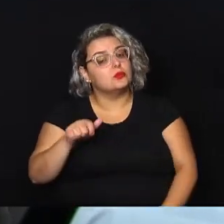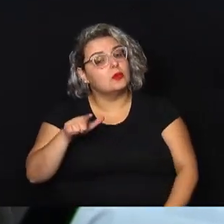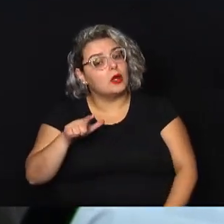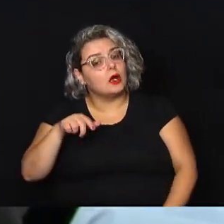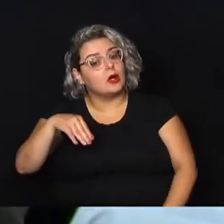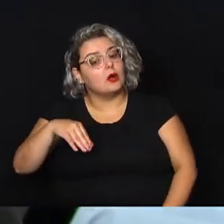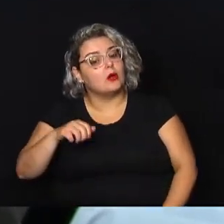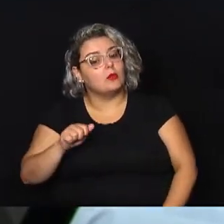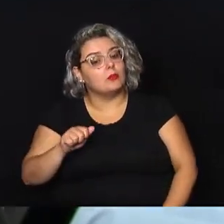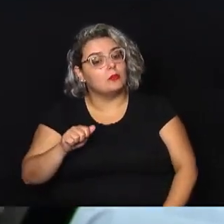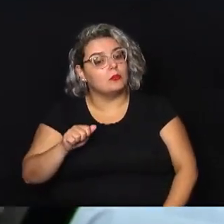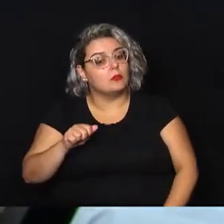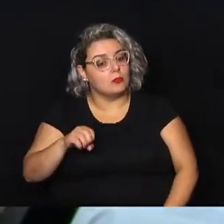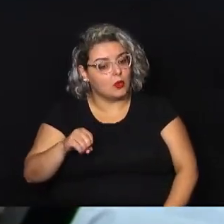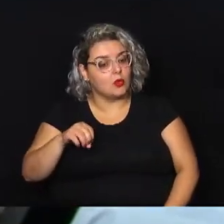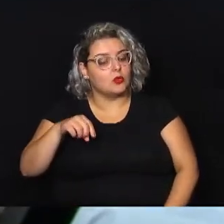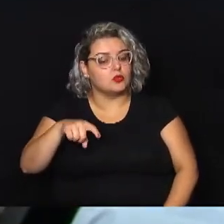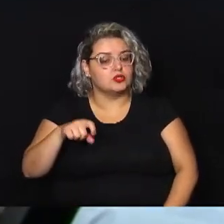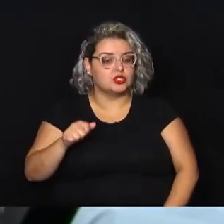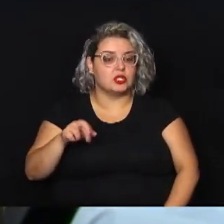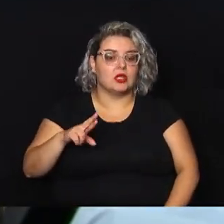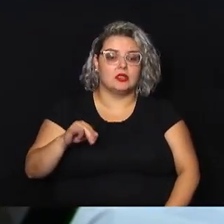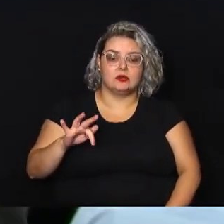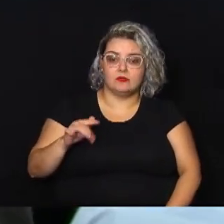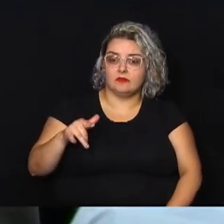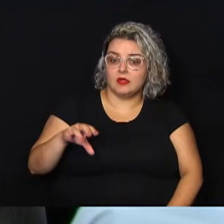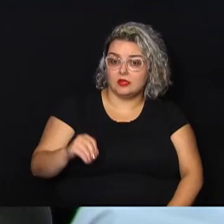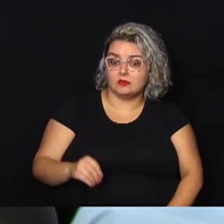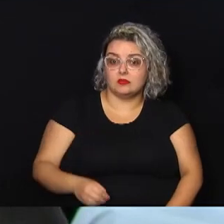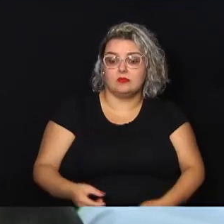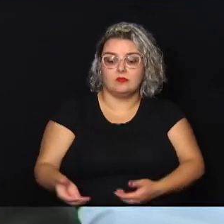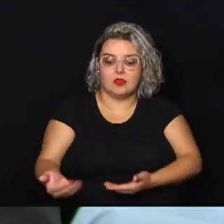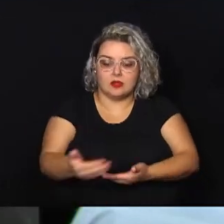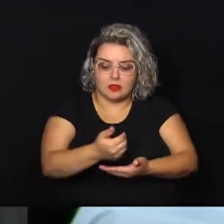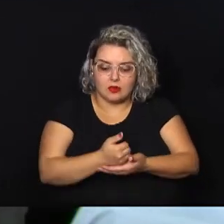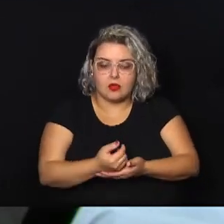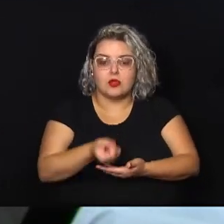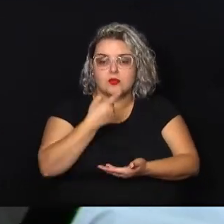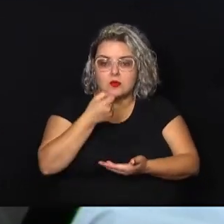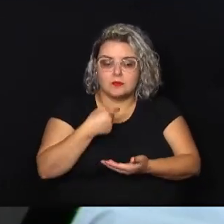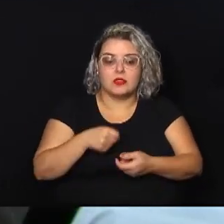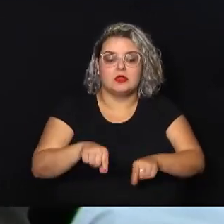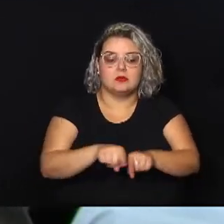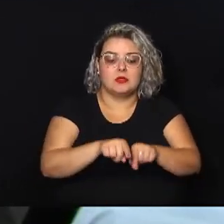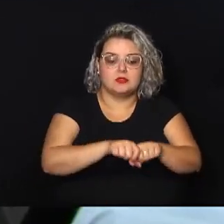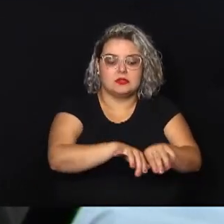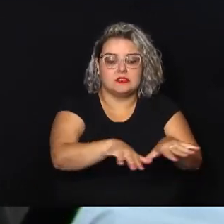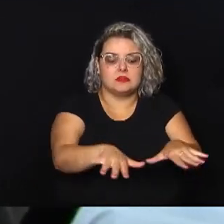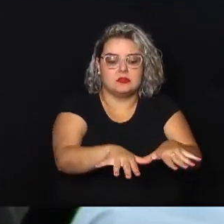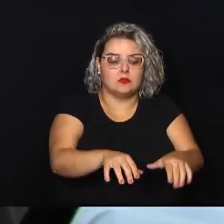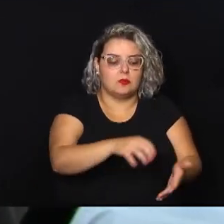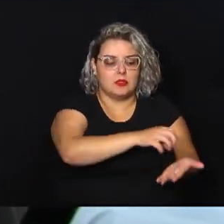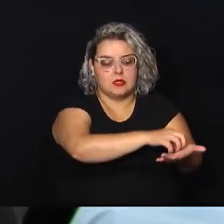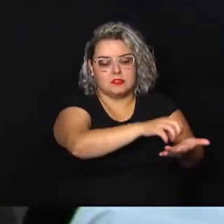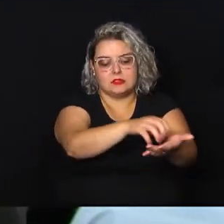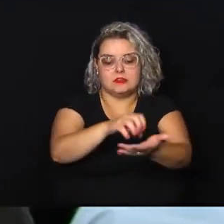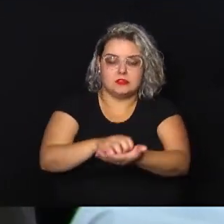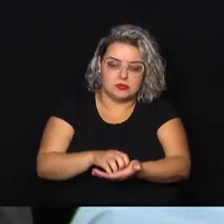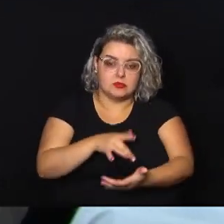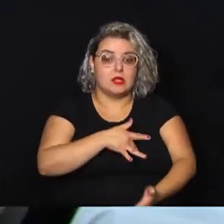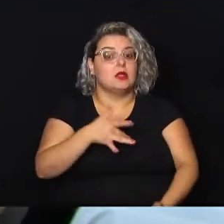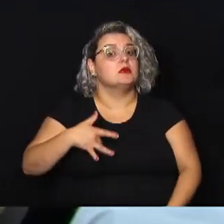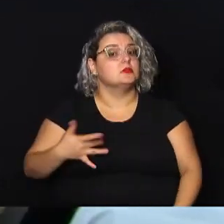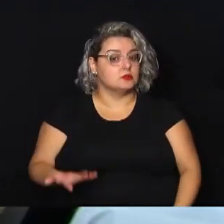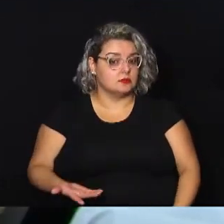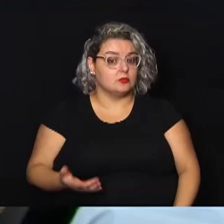Municipal, que é onde faz o armazenamento e a distribuição dos medicamentos para as unidades de saúde. Isso vai ser muito importante, porque às vezes